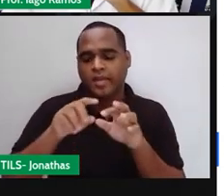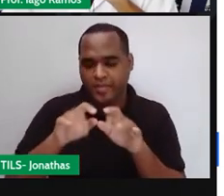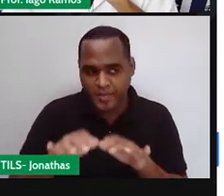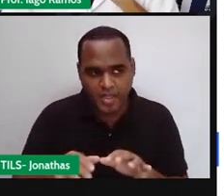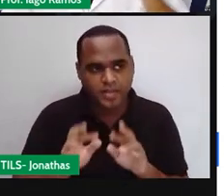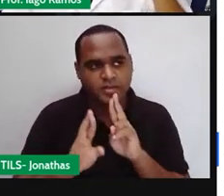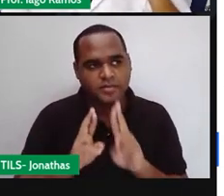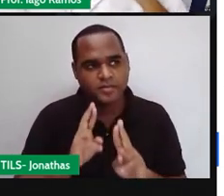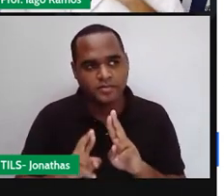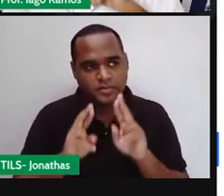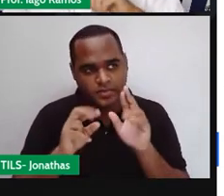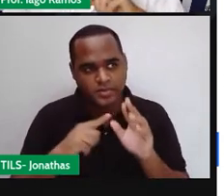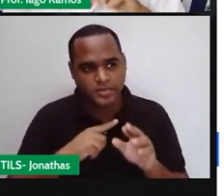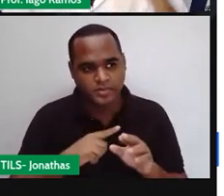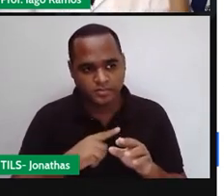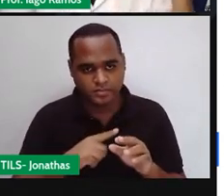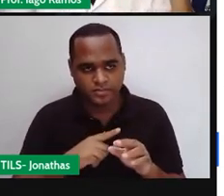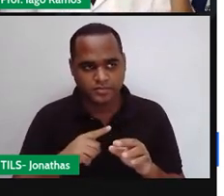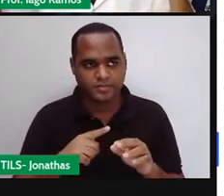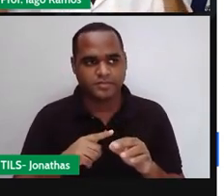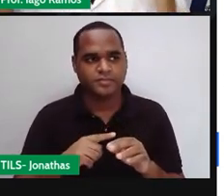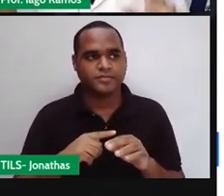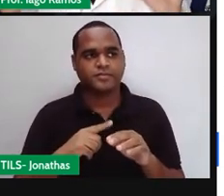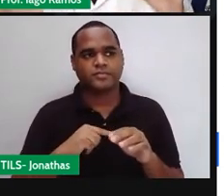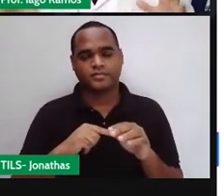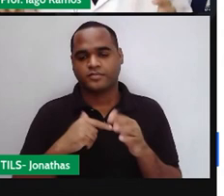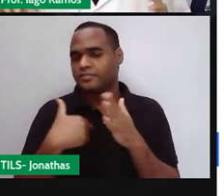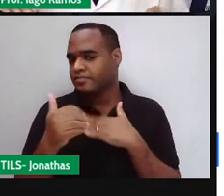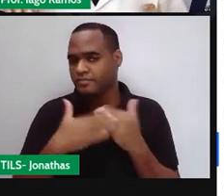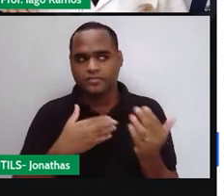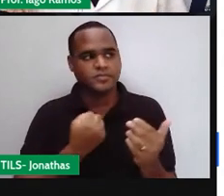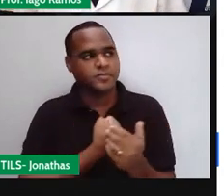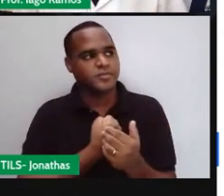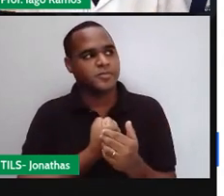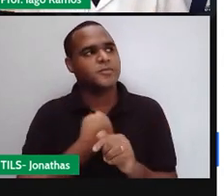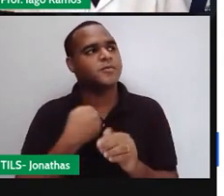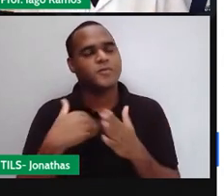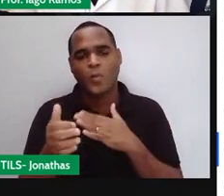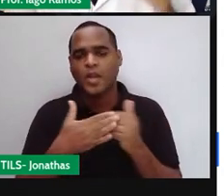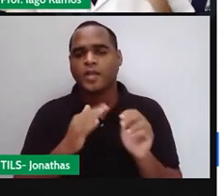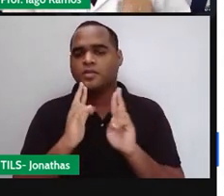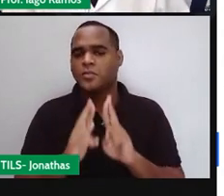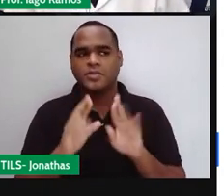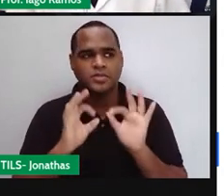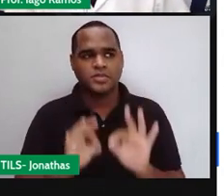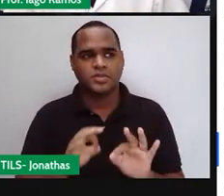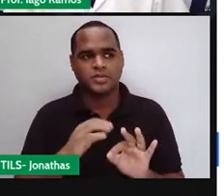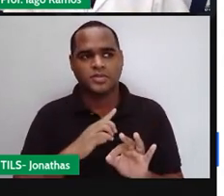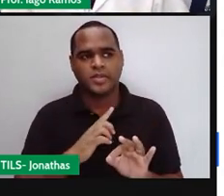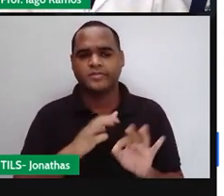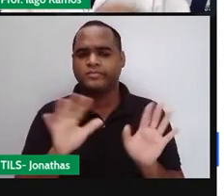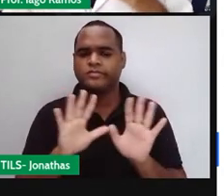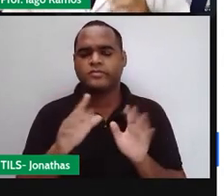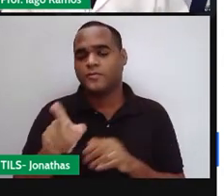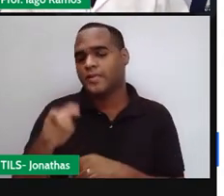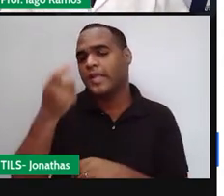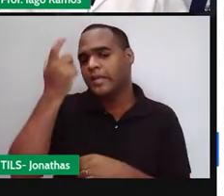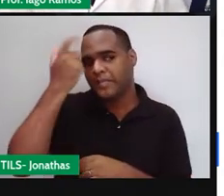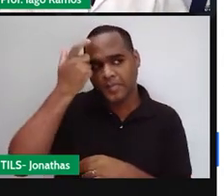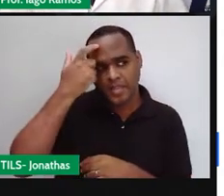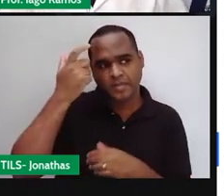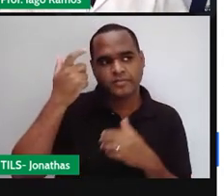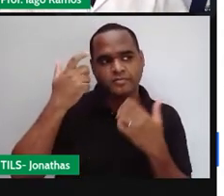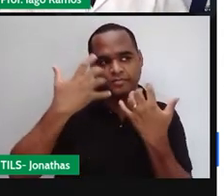resposta, tá? Vou digitar aqui um número qualquer. Não é a resposta correta, tá? Você precisa pensar e